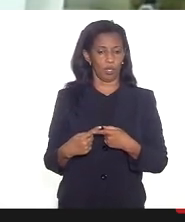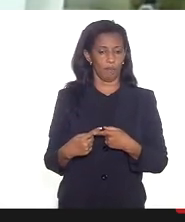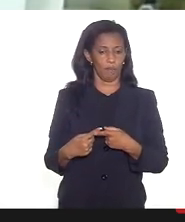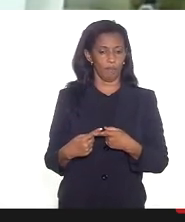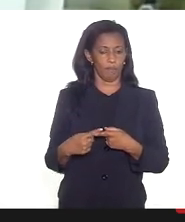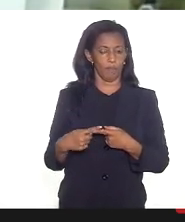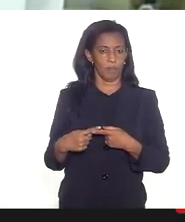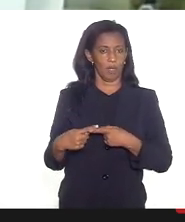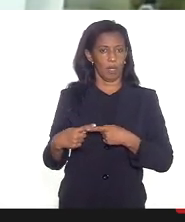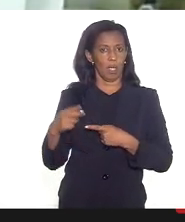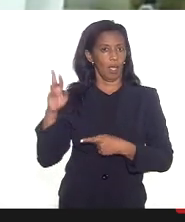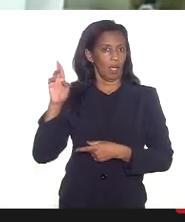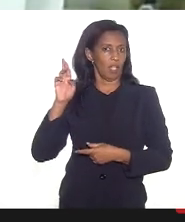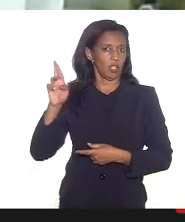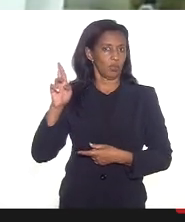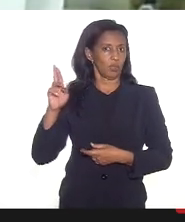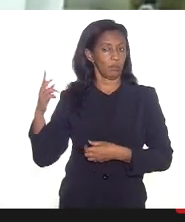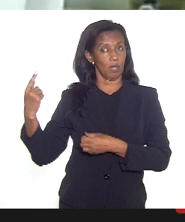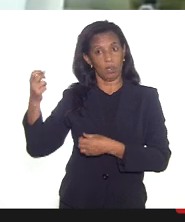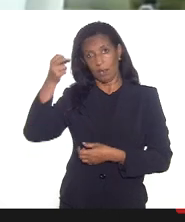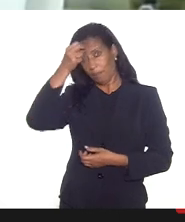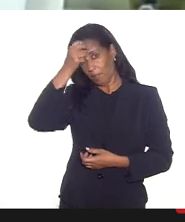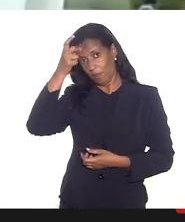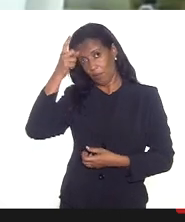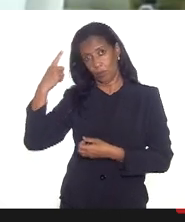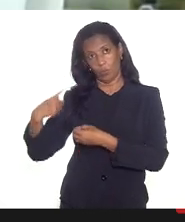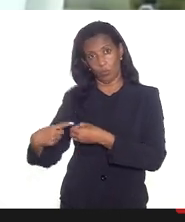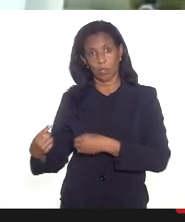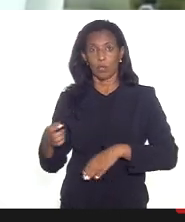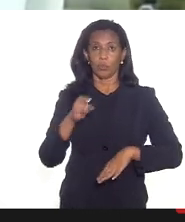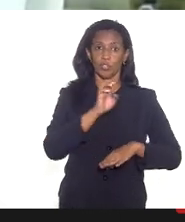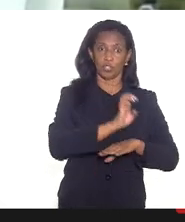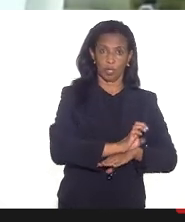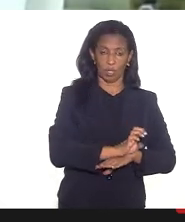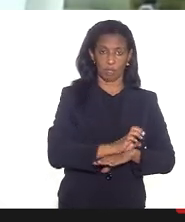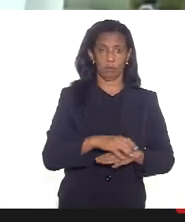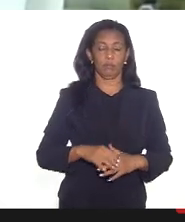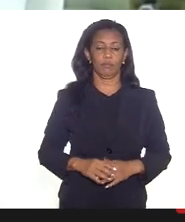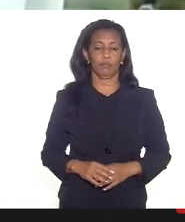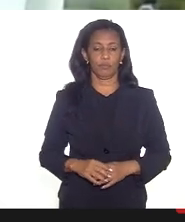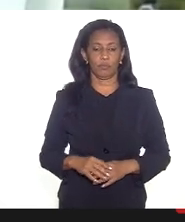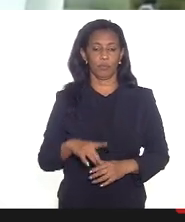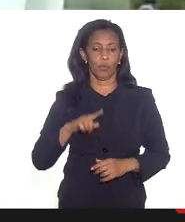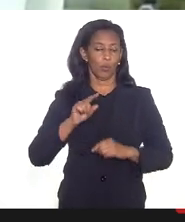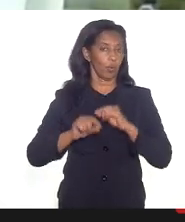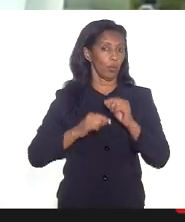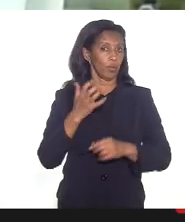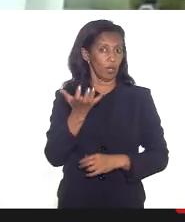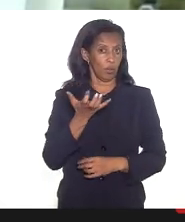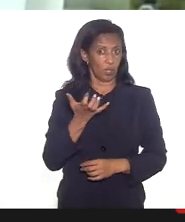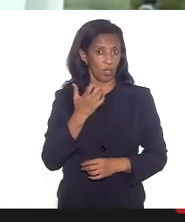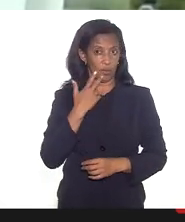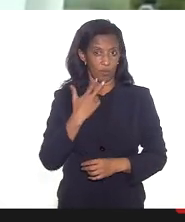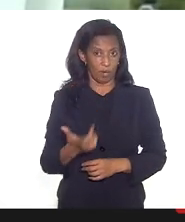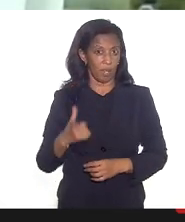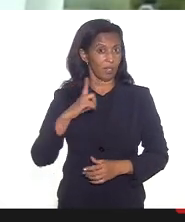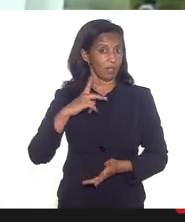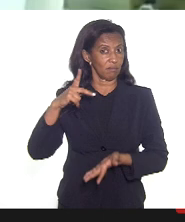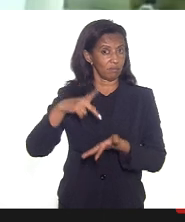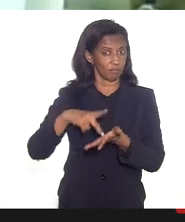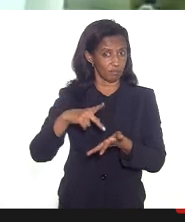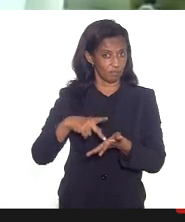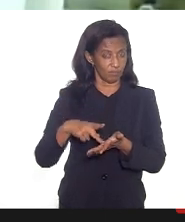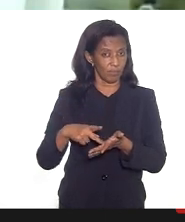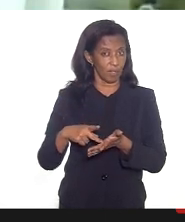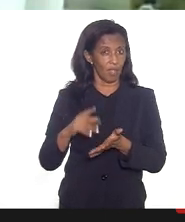competência do município e do estado o que eu quero dizer a você é que há de fato um